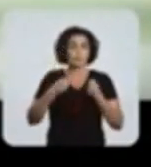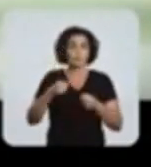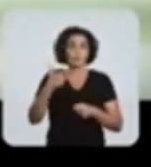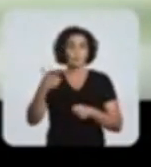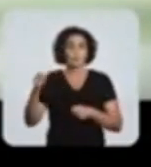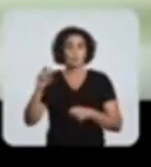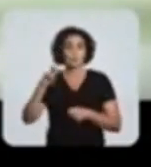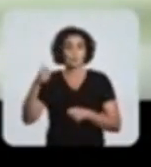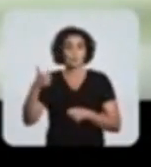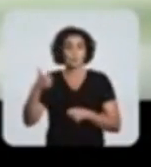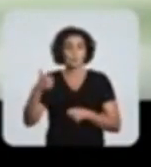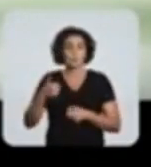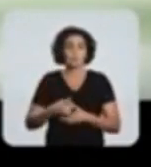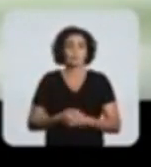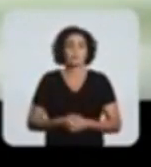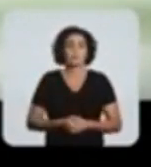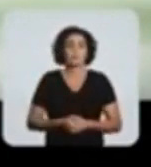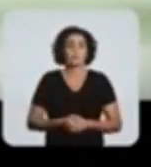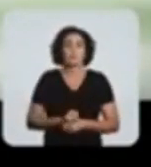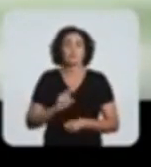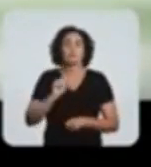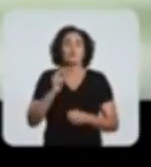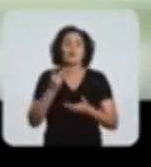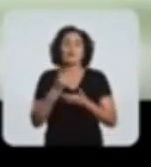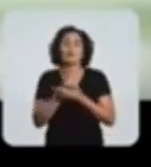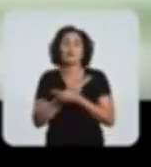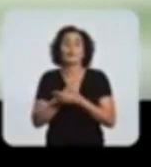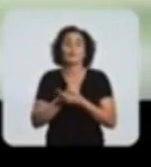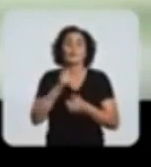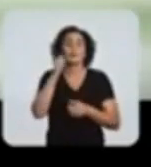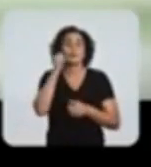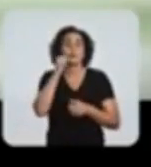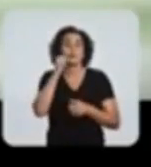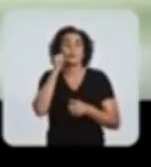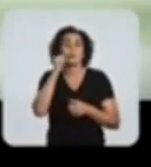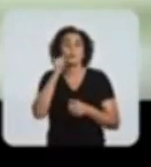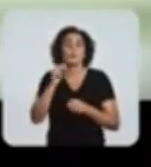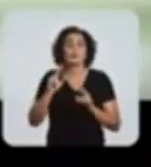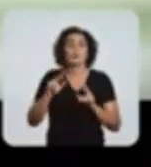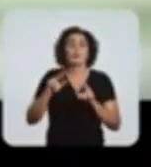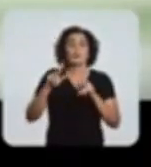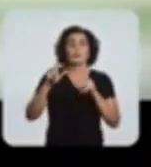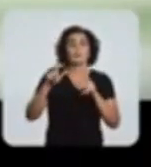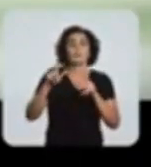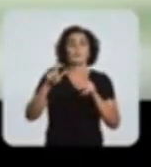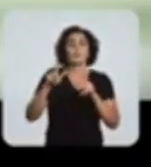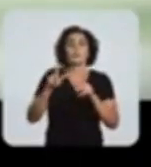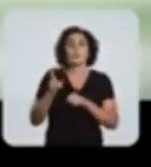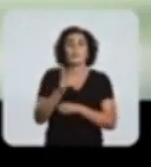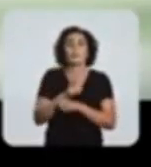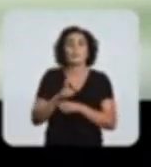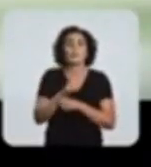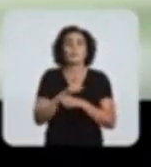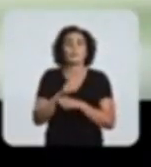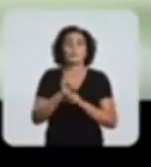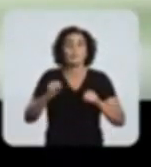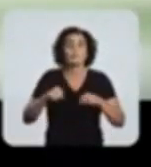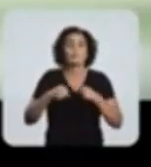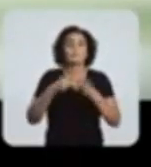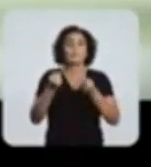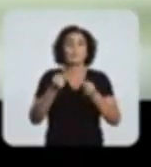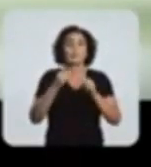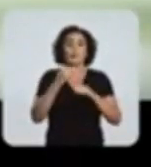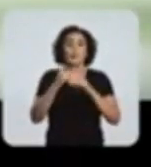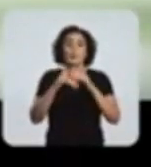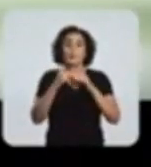1512. O Rio é 1512. O que acontece com uma mulher que decide fazer a diferença? Busque por projeto Sou